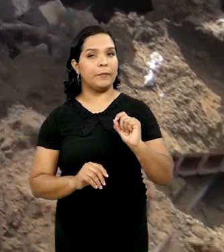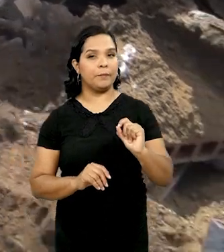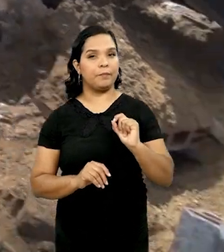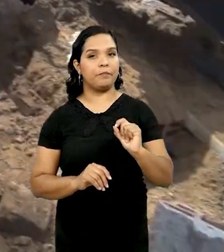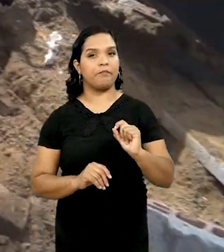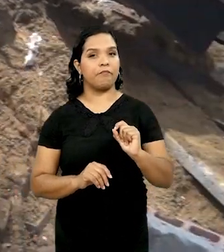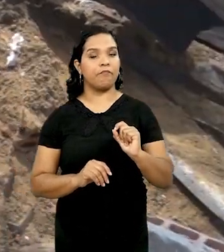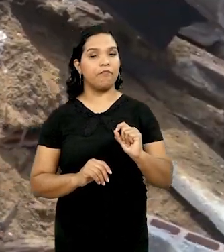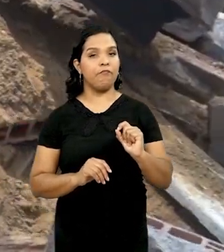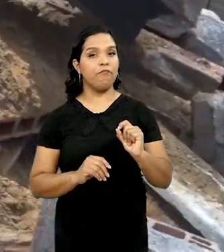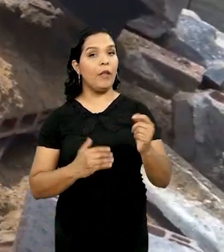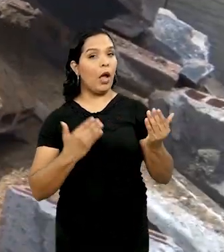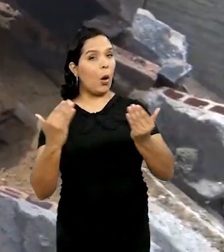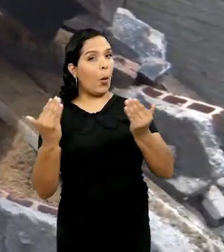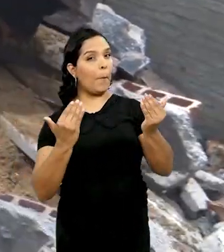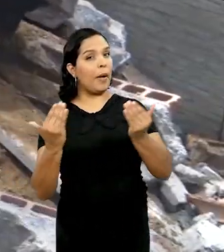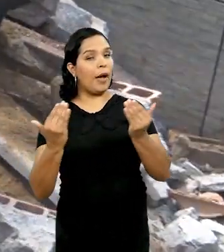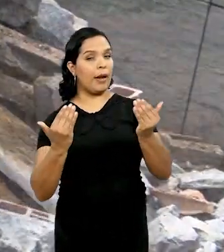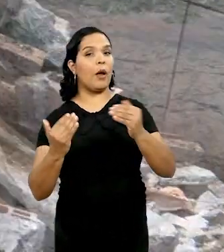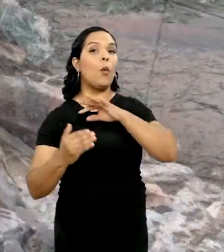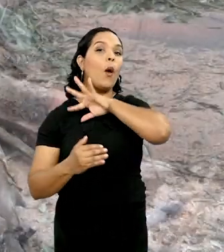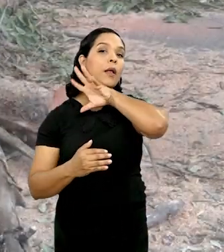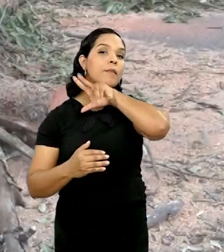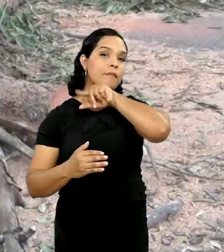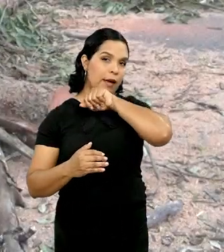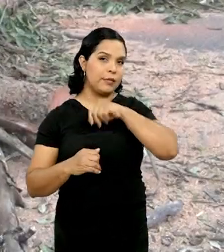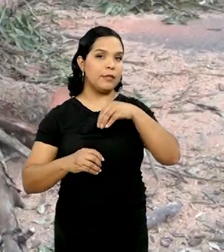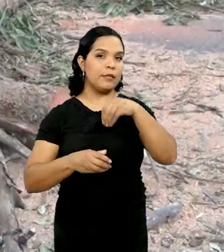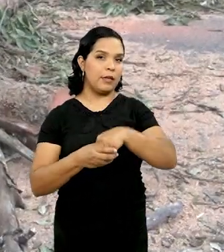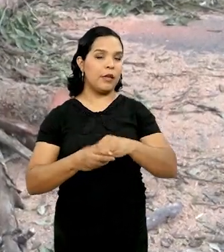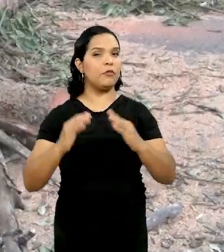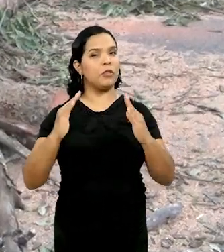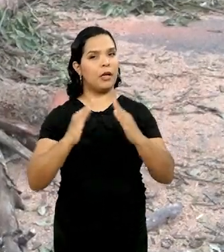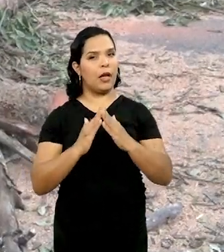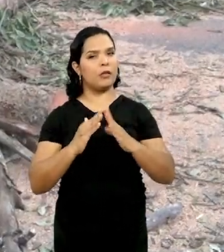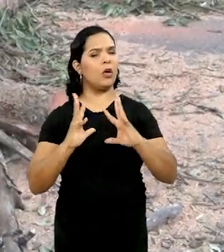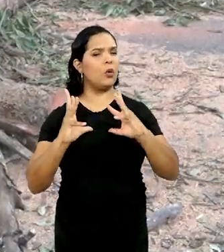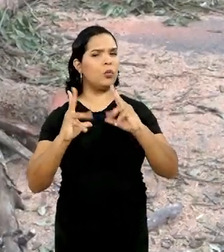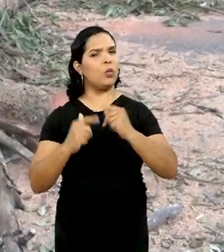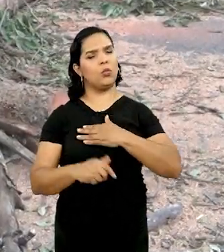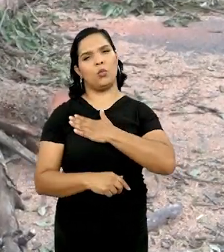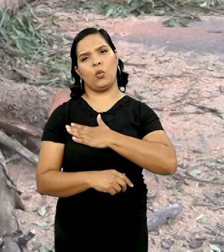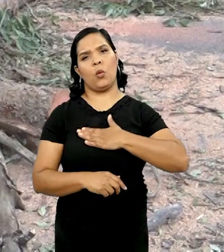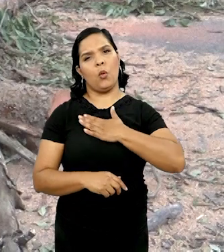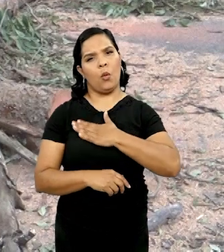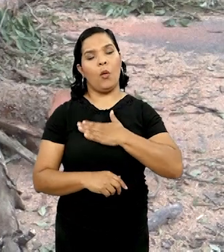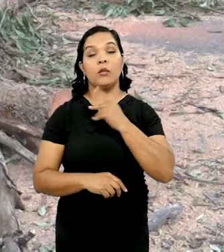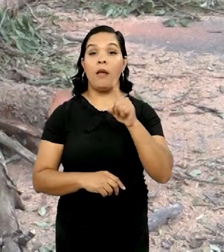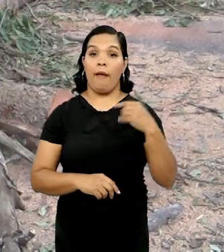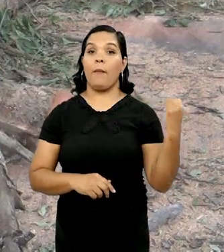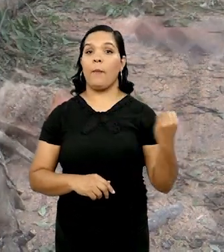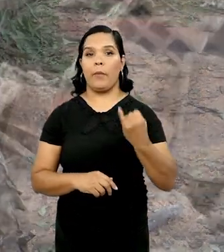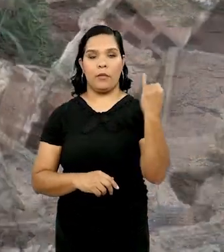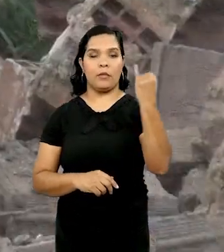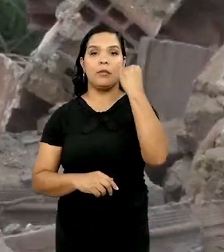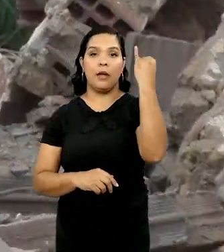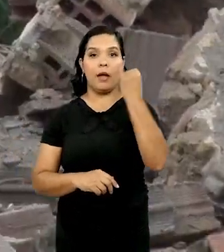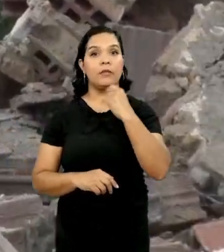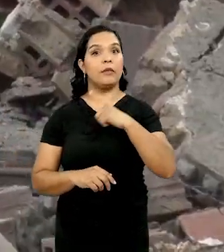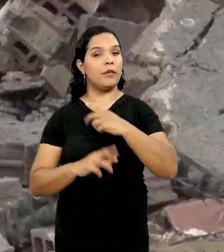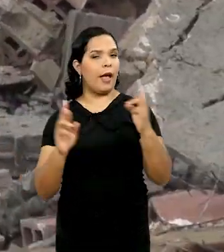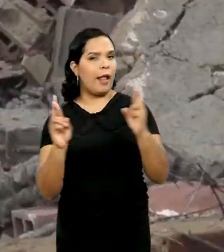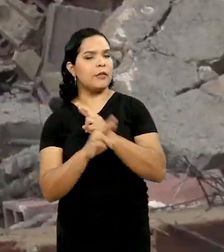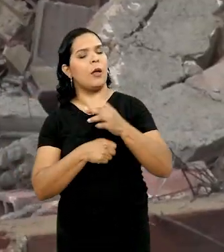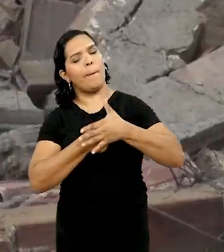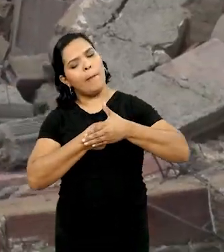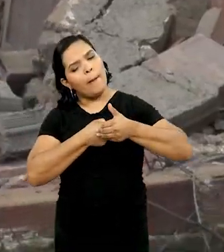fazer um paralelo com animais domésticos, por exemplo, né? Todo mundo gosta, é importante, a